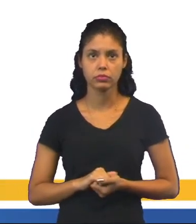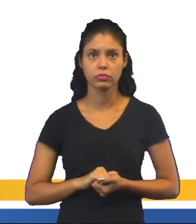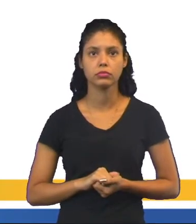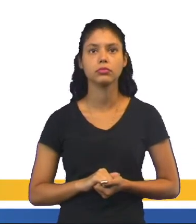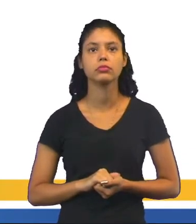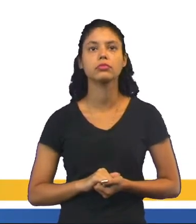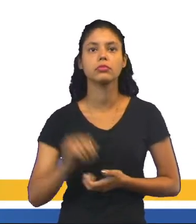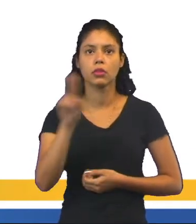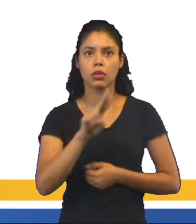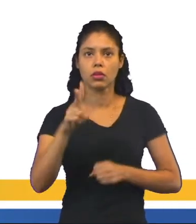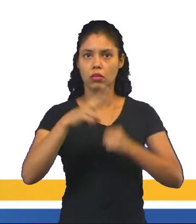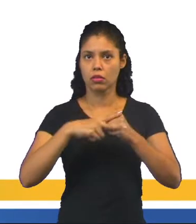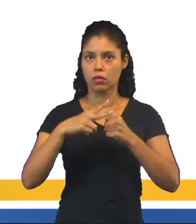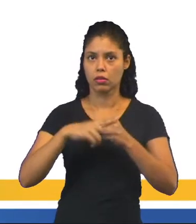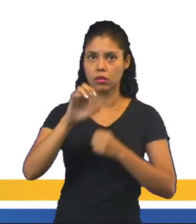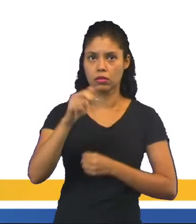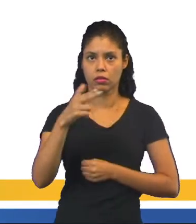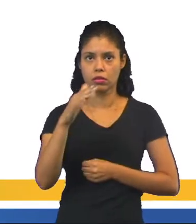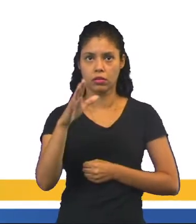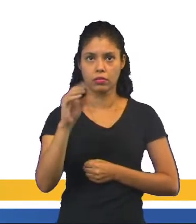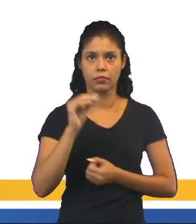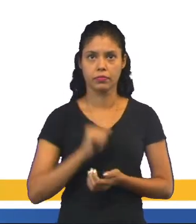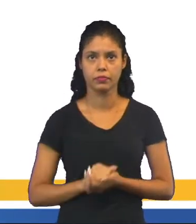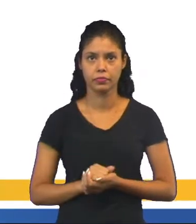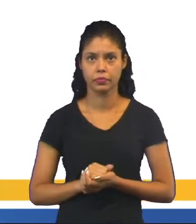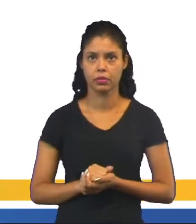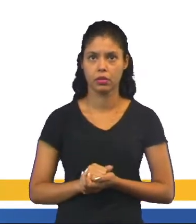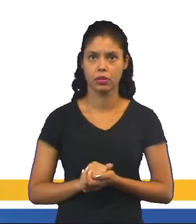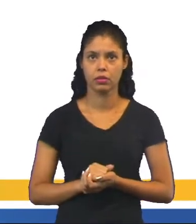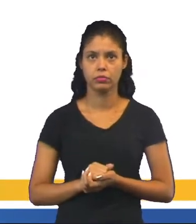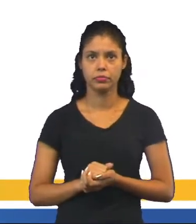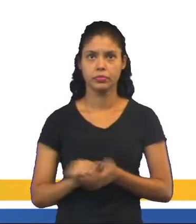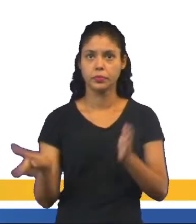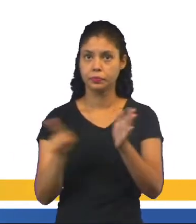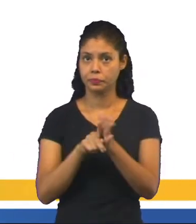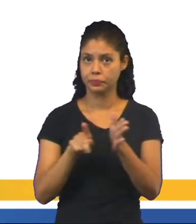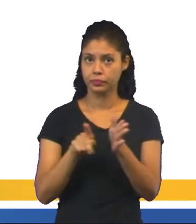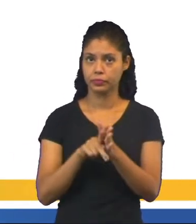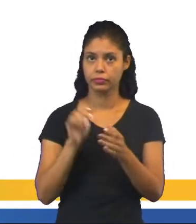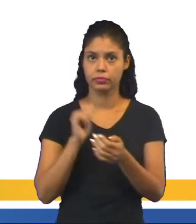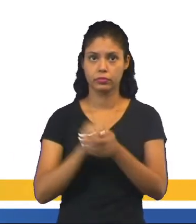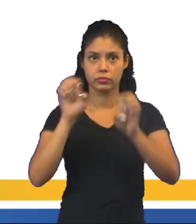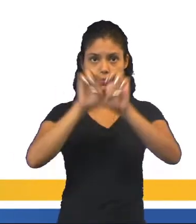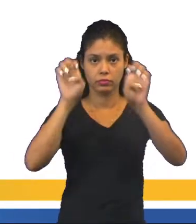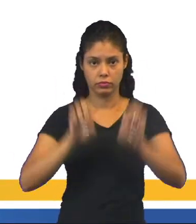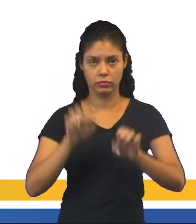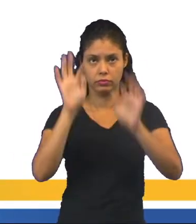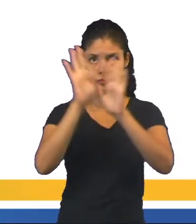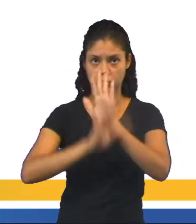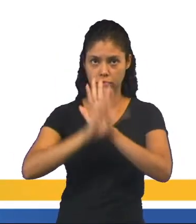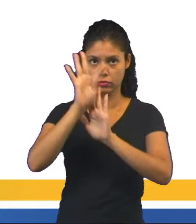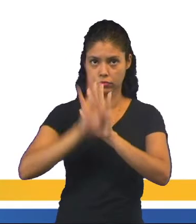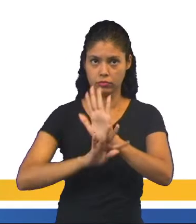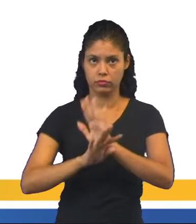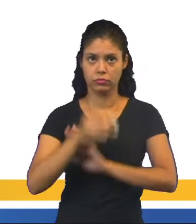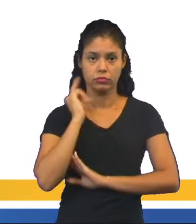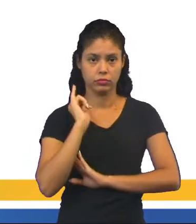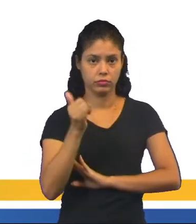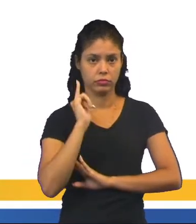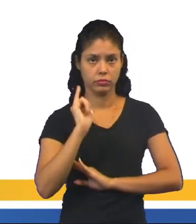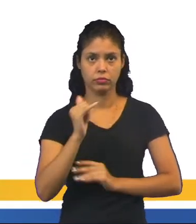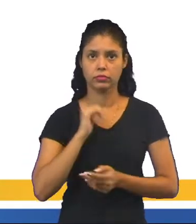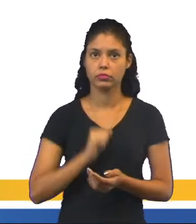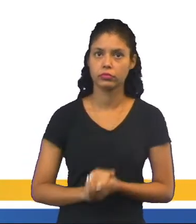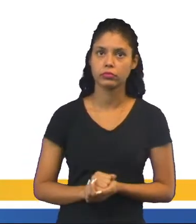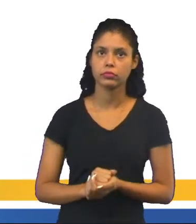Olha só. O uso de verbos de enunciação é essencial para estruturar o texto